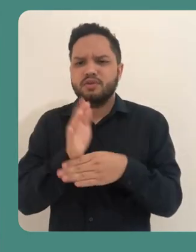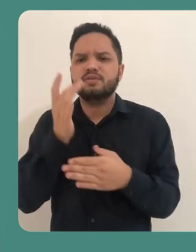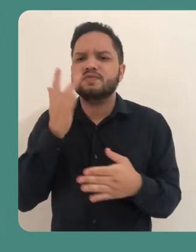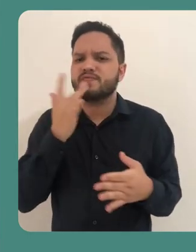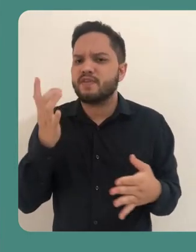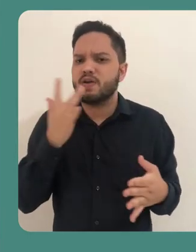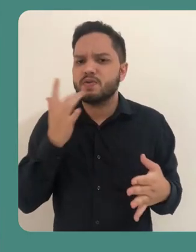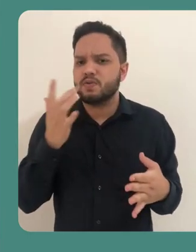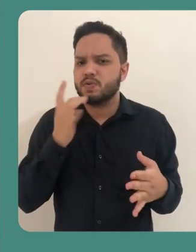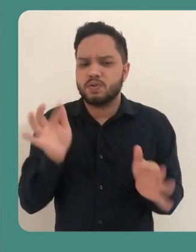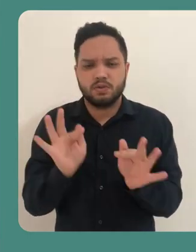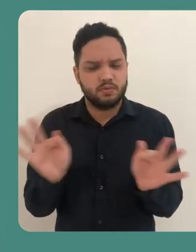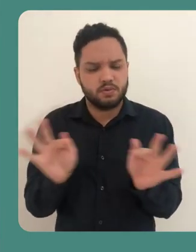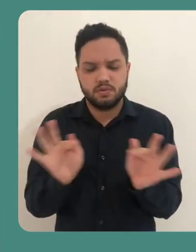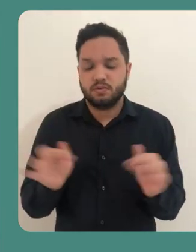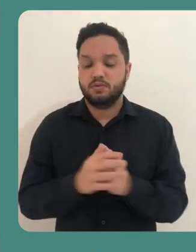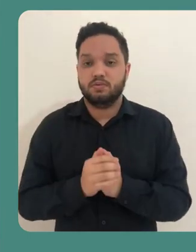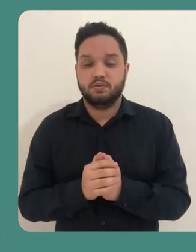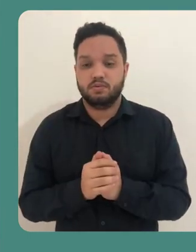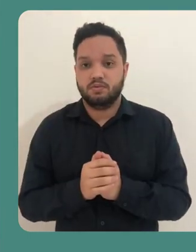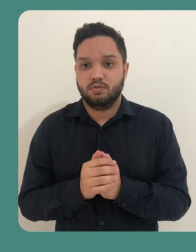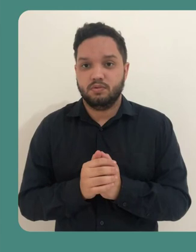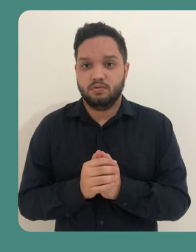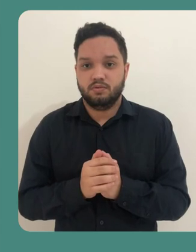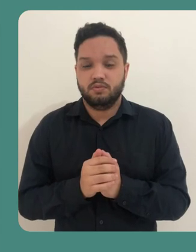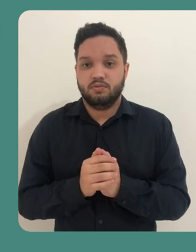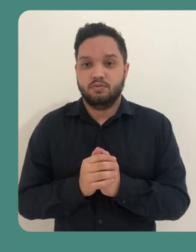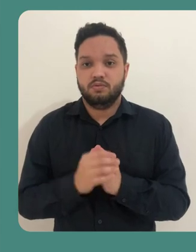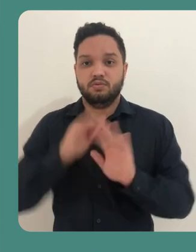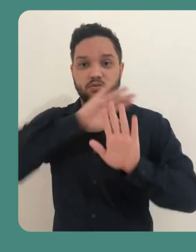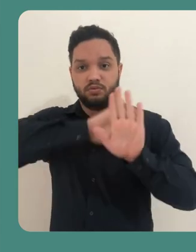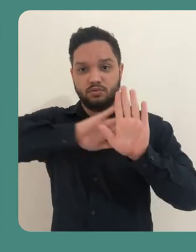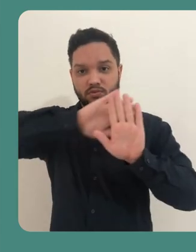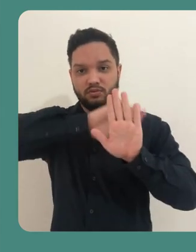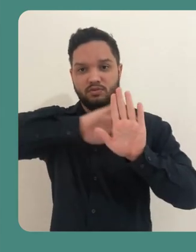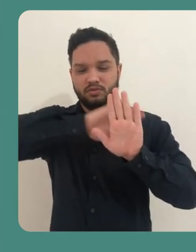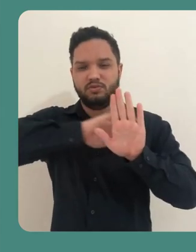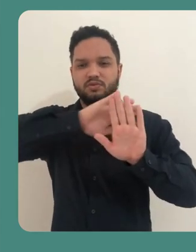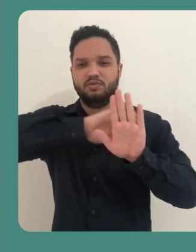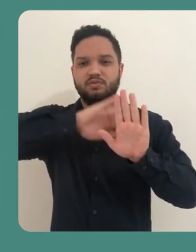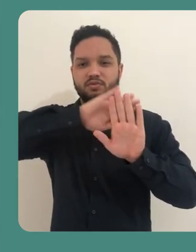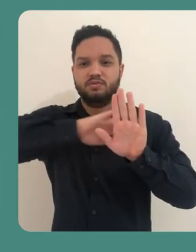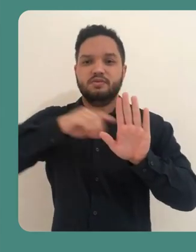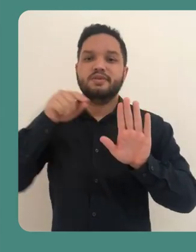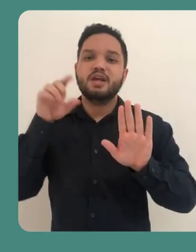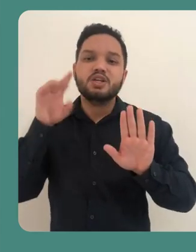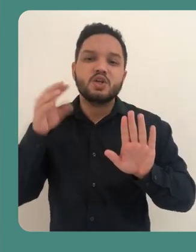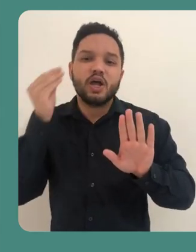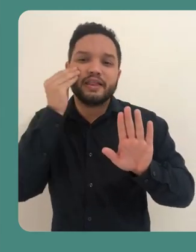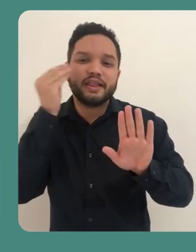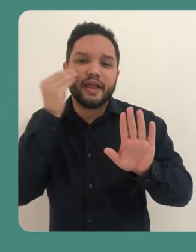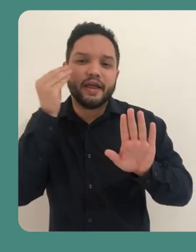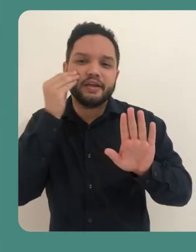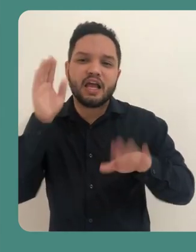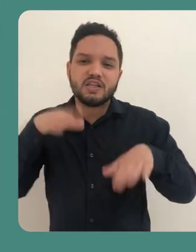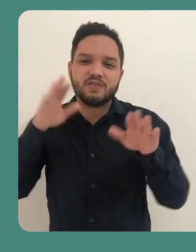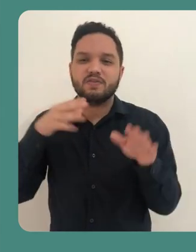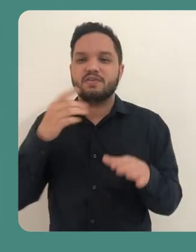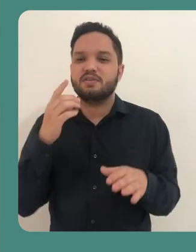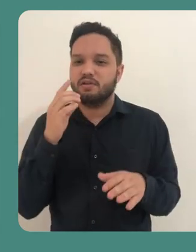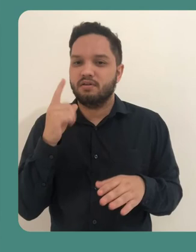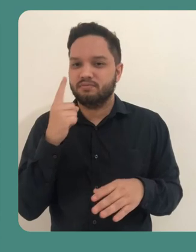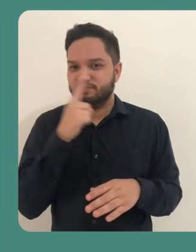Desfocar o plano do fundo. Essa é uma funcionalidade ainda em teste. E fazer outros ajustes que você julgar